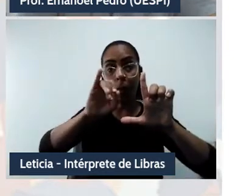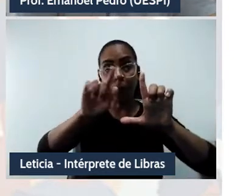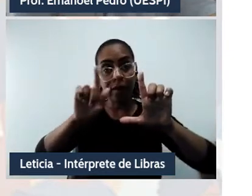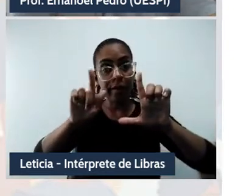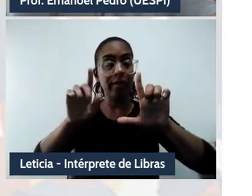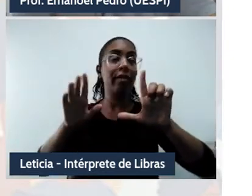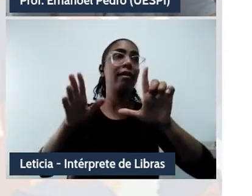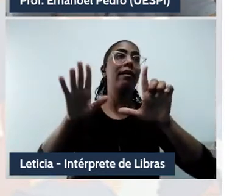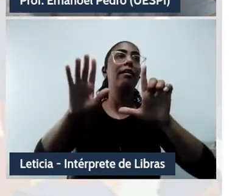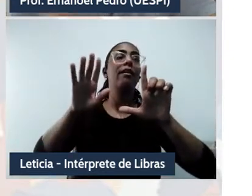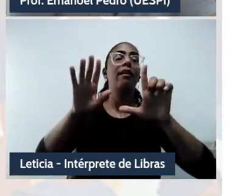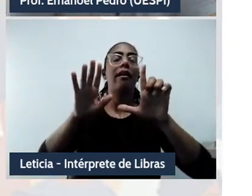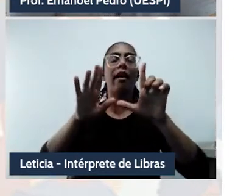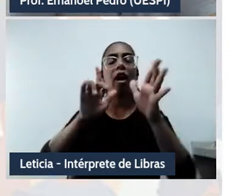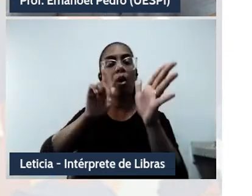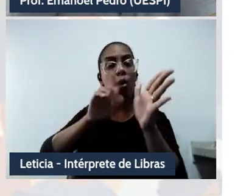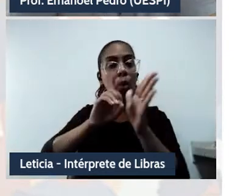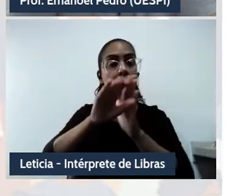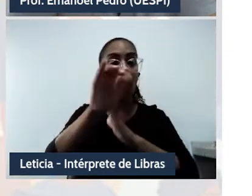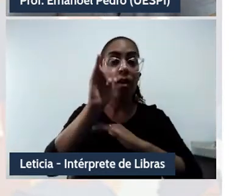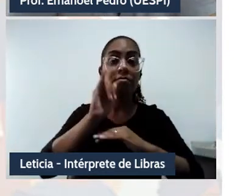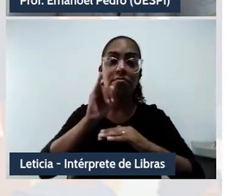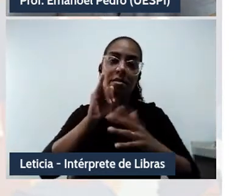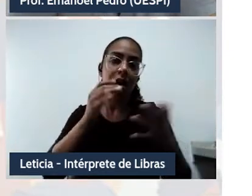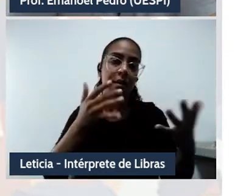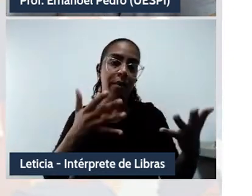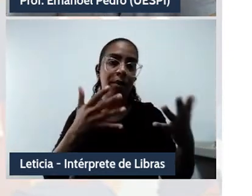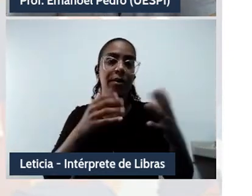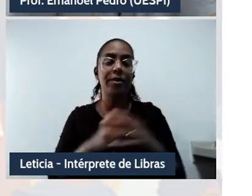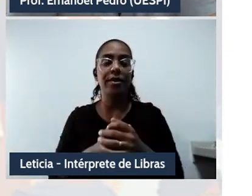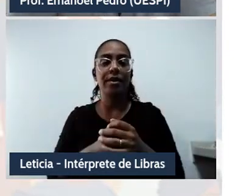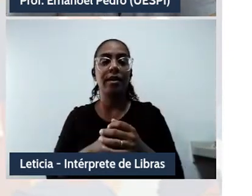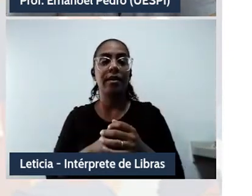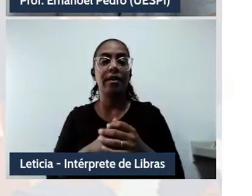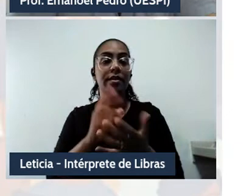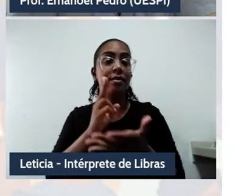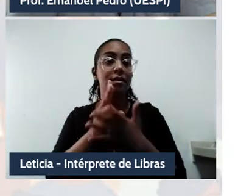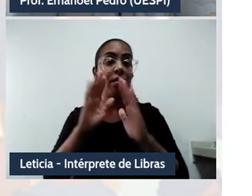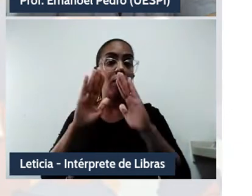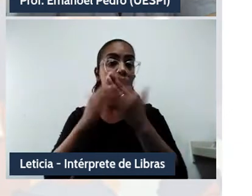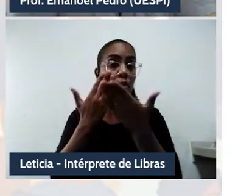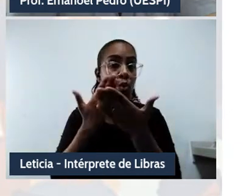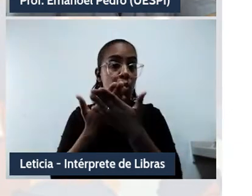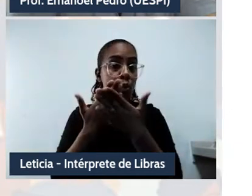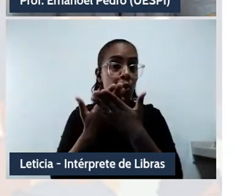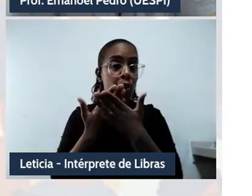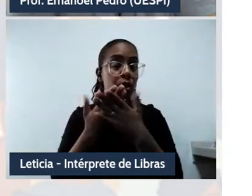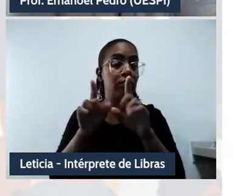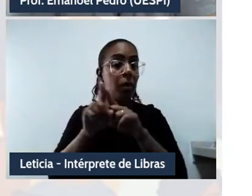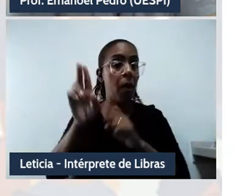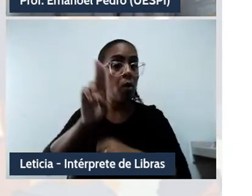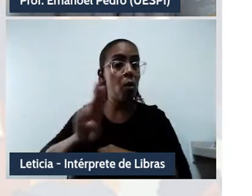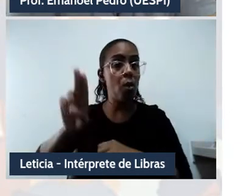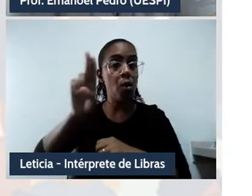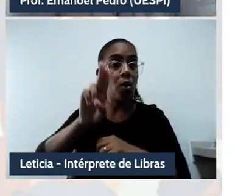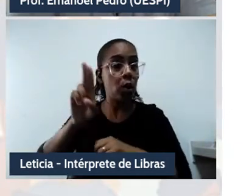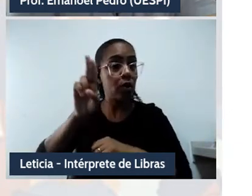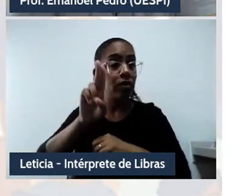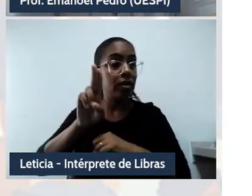para o enfrentamento das paralisações das atividades escolares e universitárias em decorrência da Covid-19.